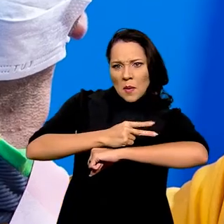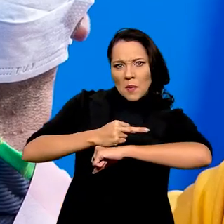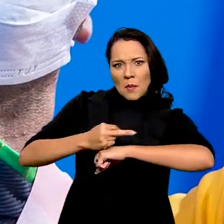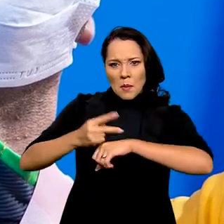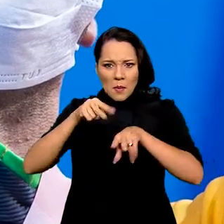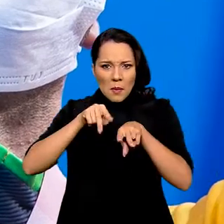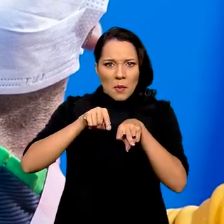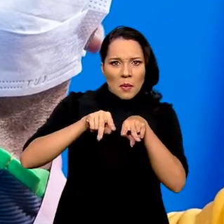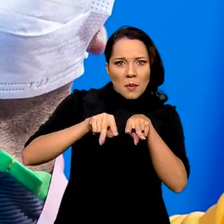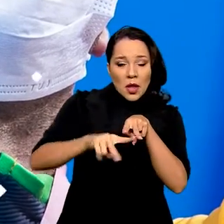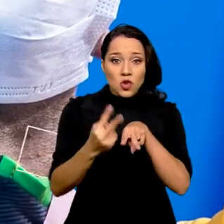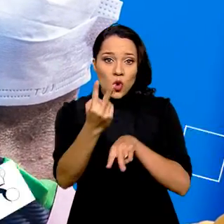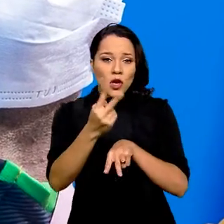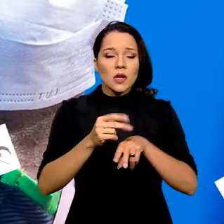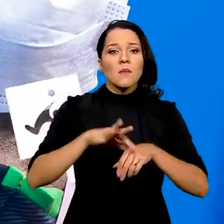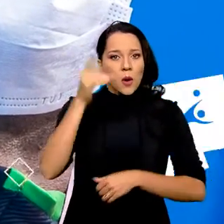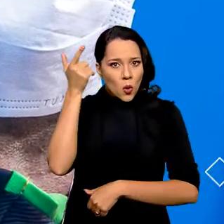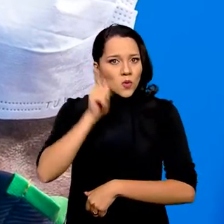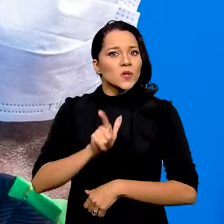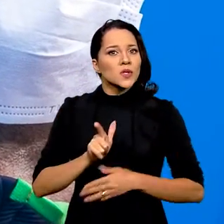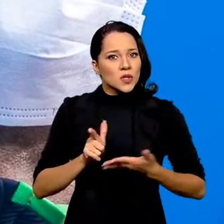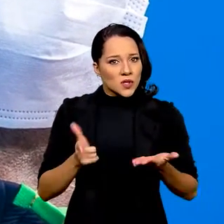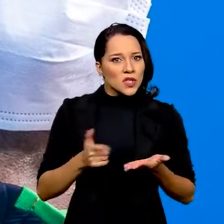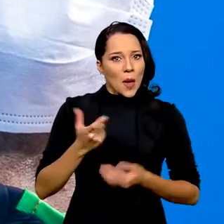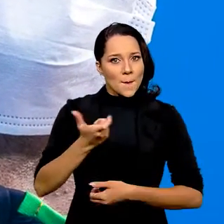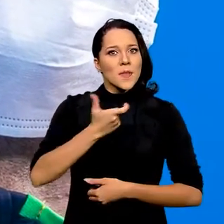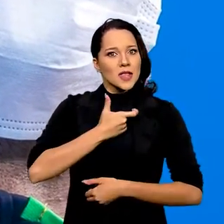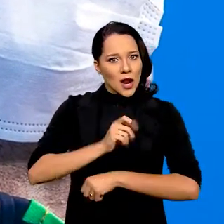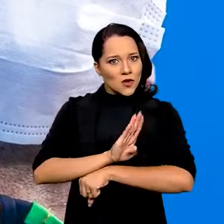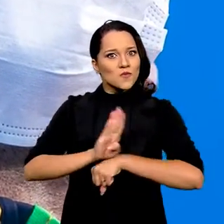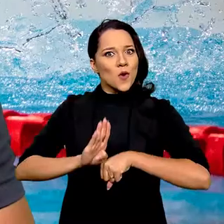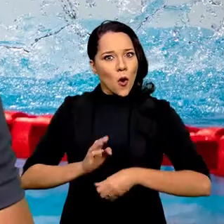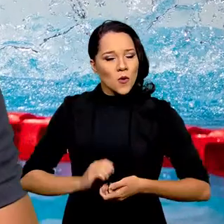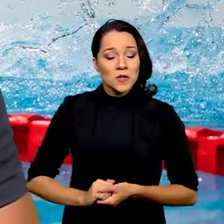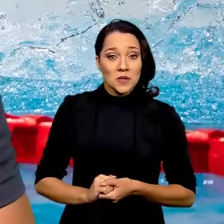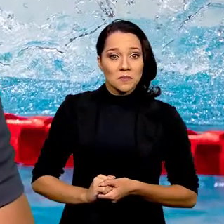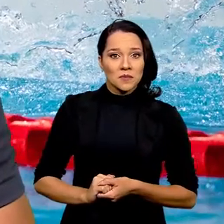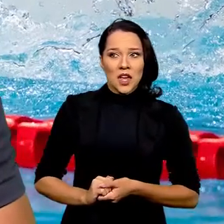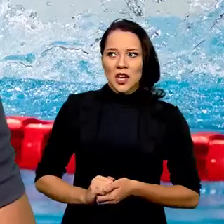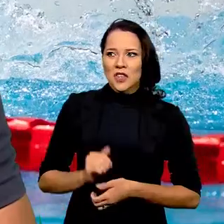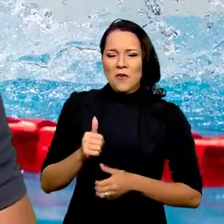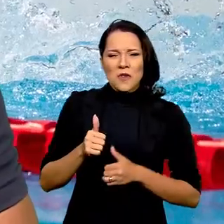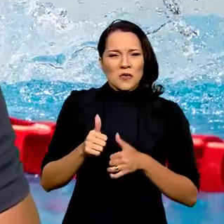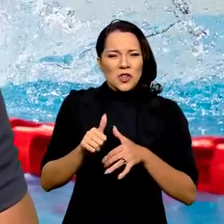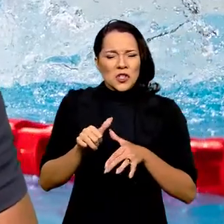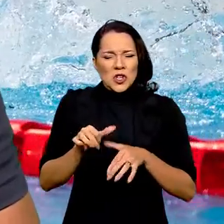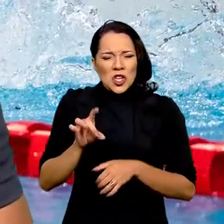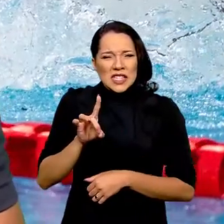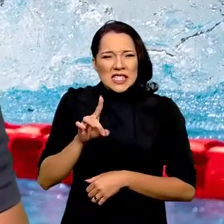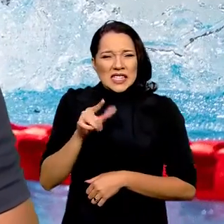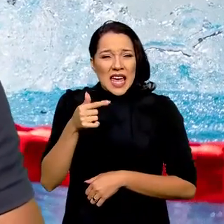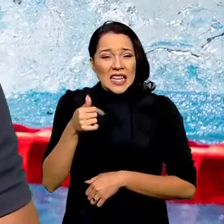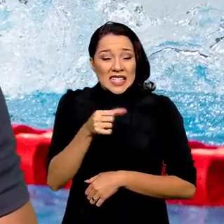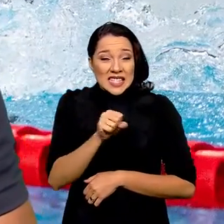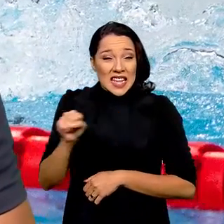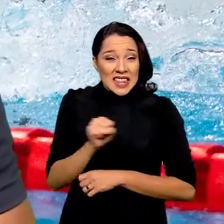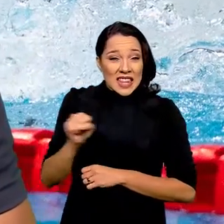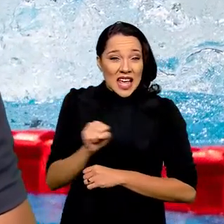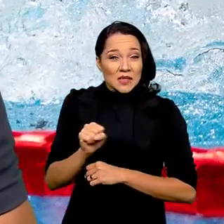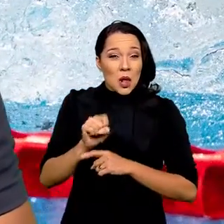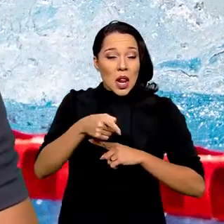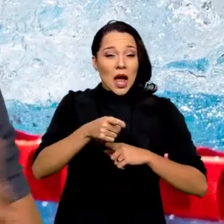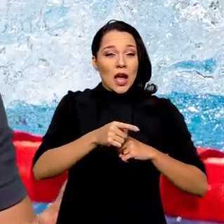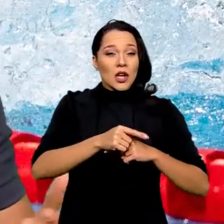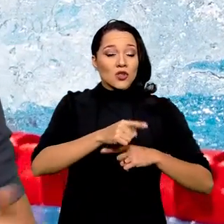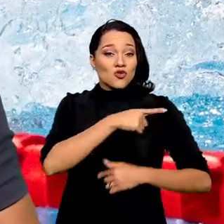nos metros finais da competição pra conseguir a medalha de bronze. Ficou só 7 centésimos na frente do